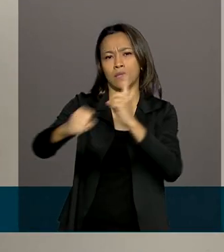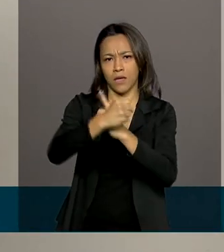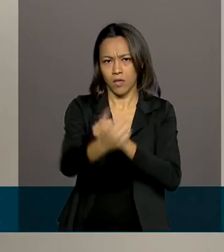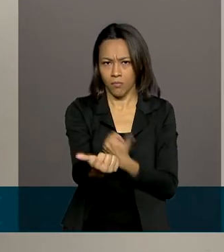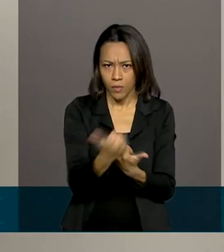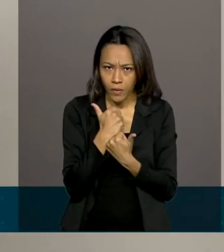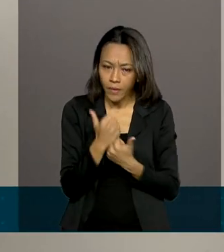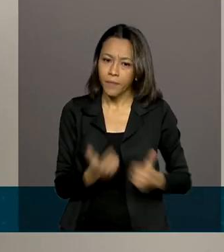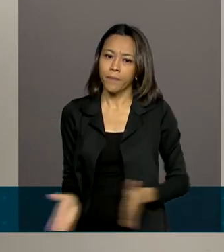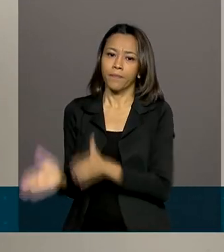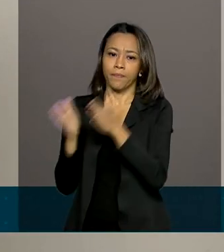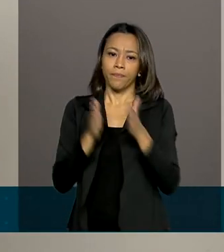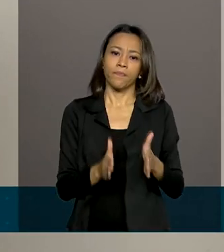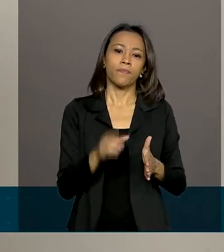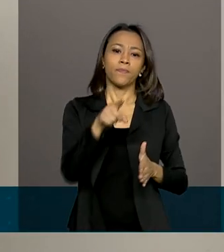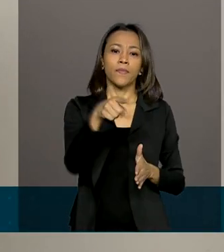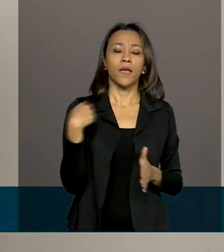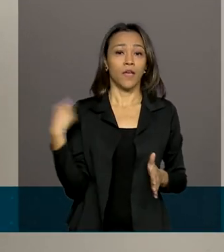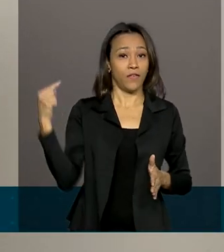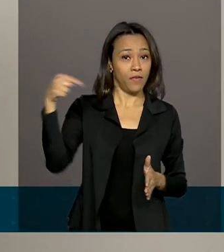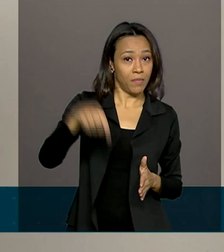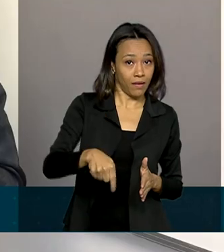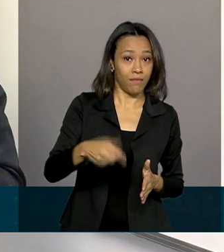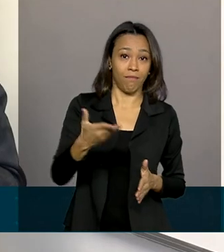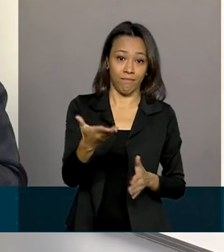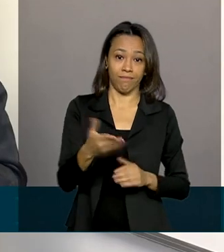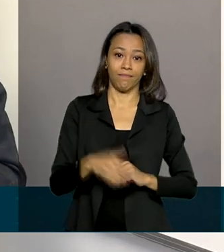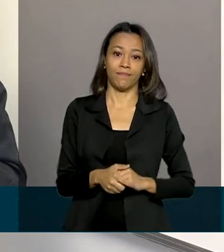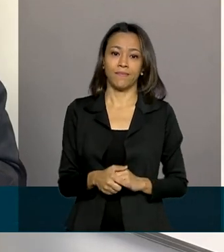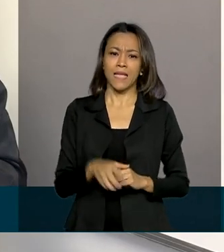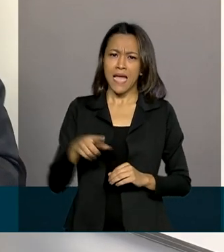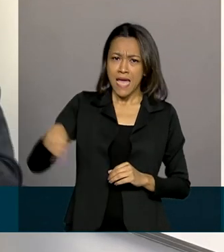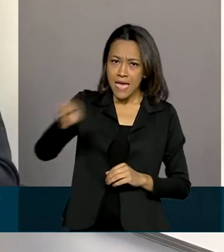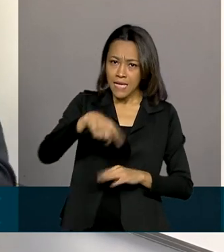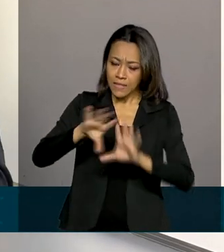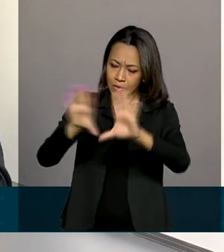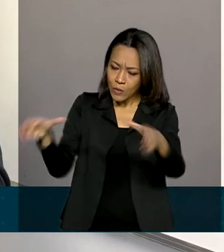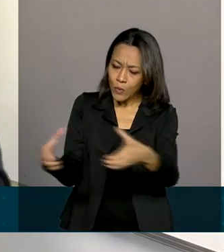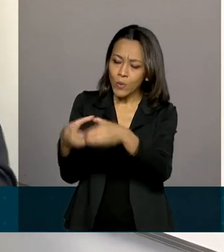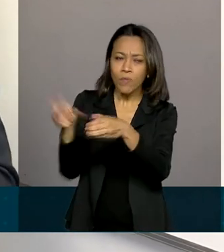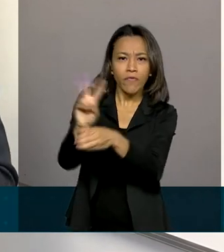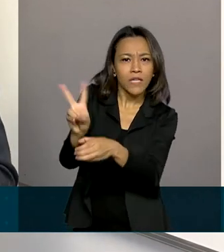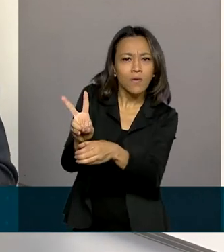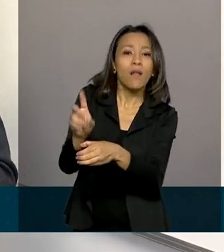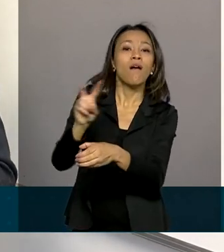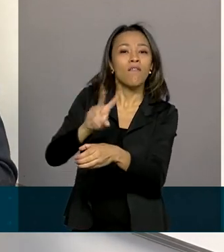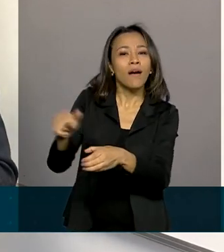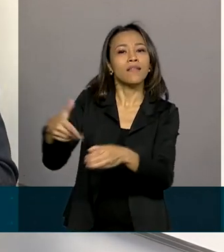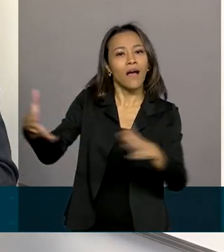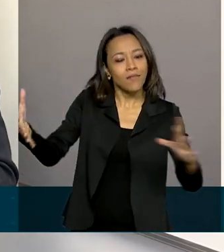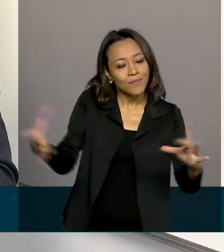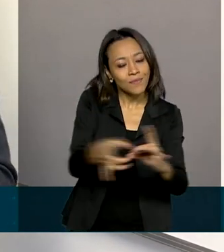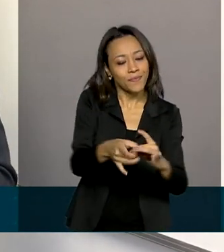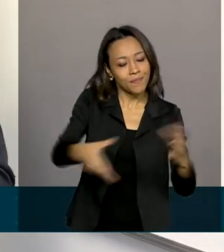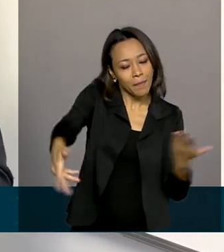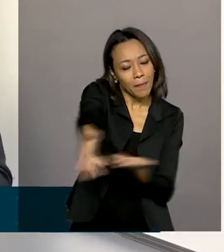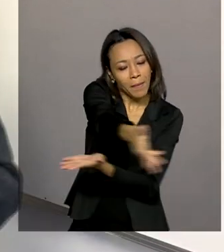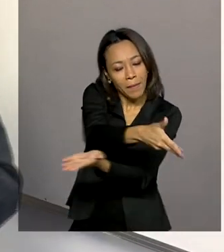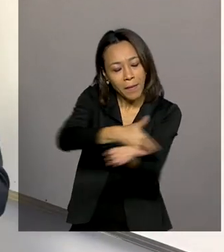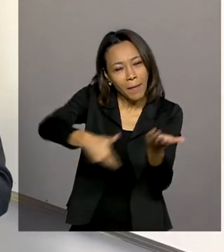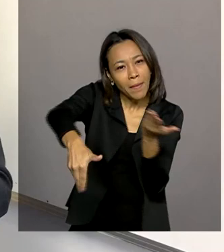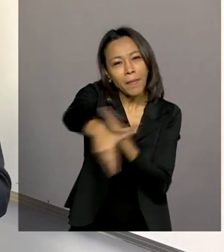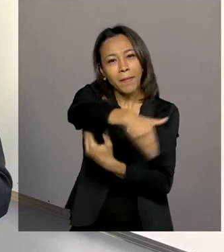decisão do mundo. Vem para cá, para o Brasil. Esses venezuelanos um dia estarão plenamente integrados à nossa população.